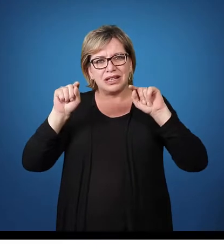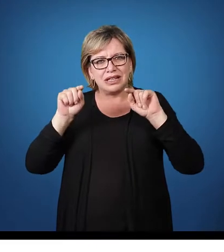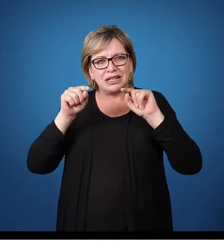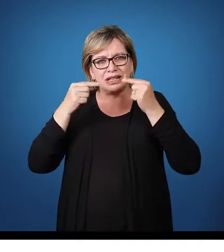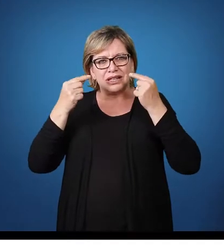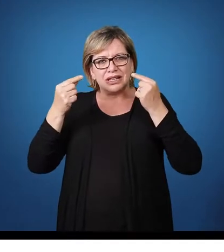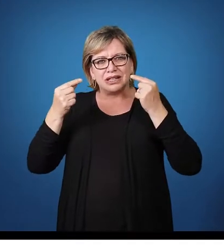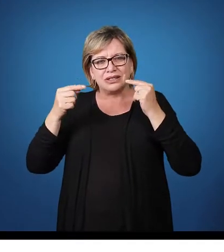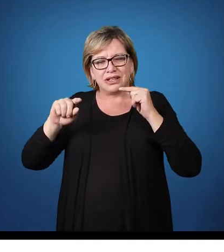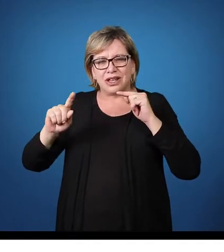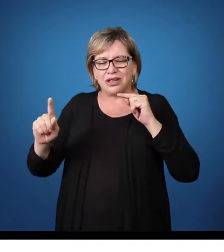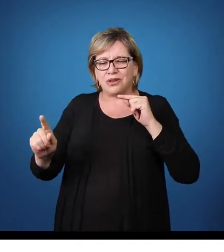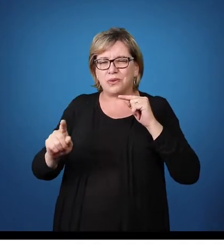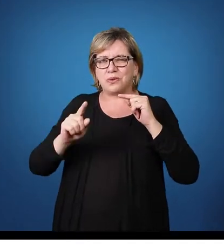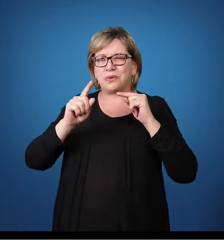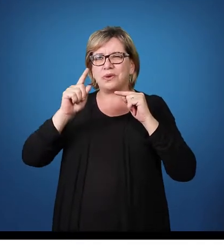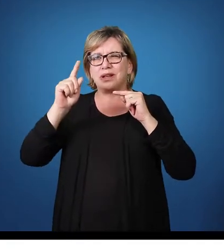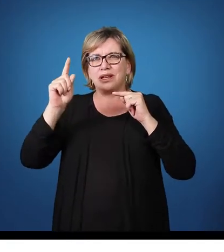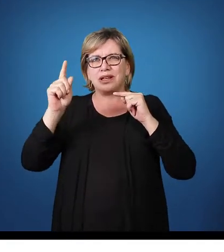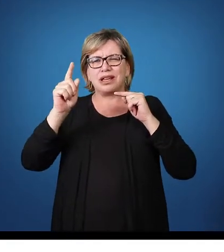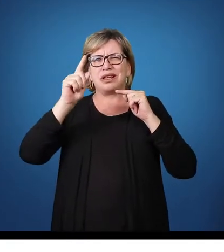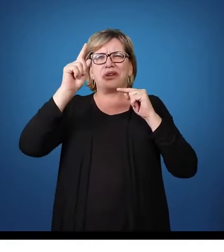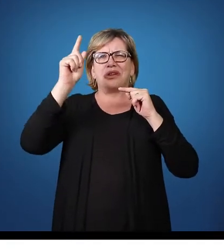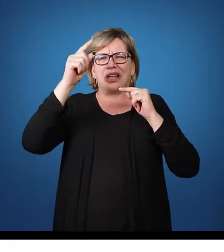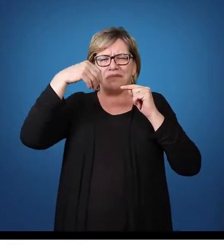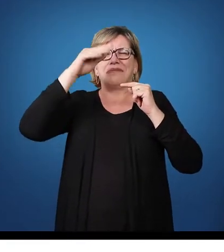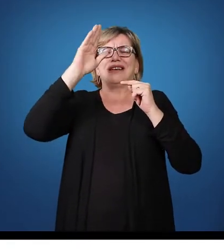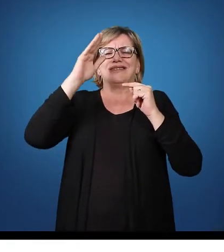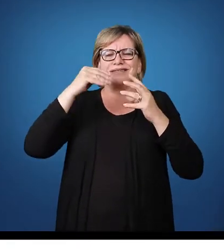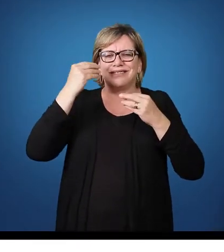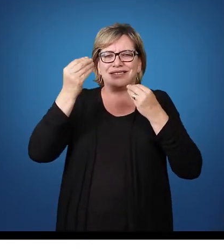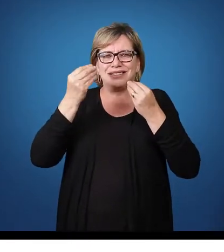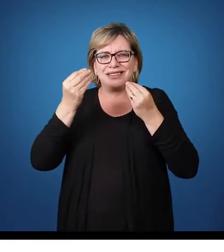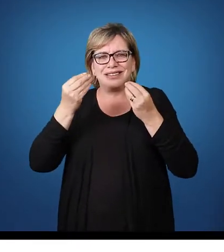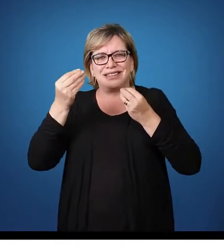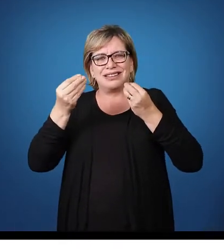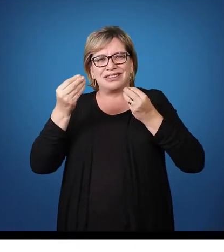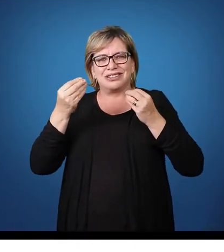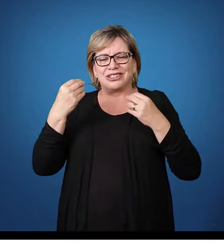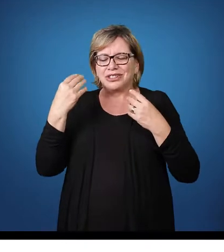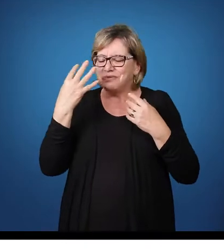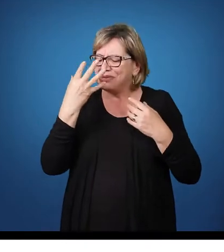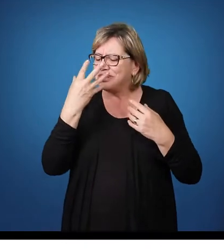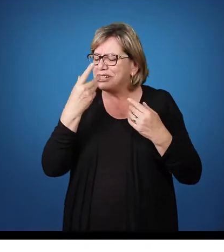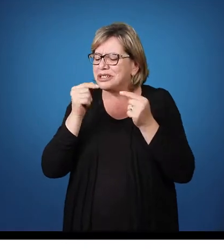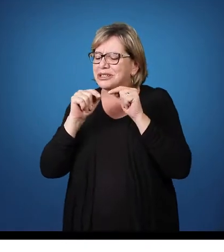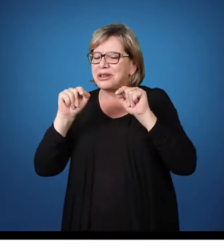mais alto que o telhado, E que linda banda.